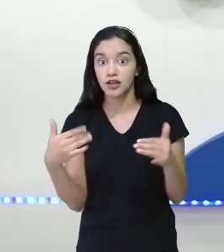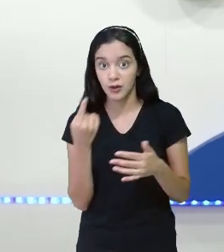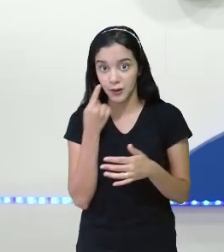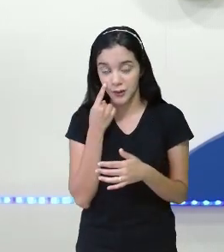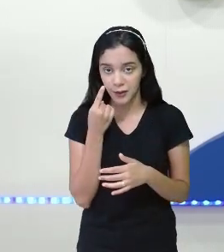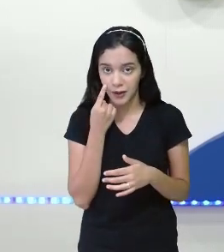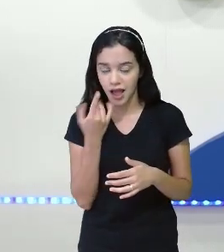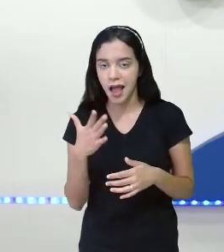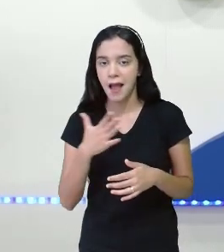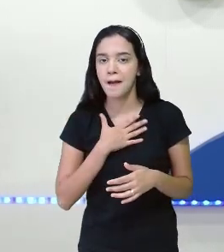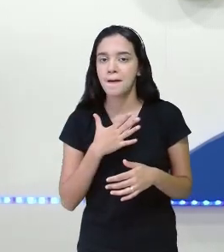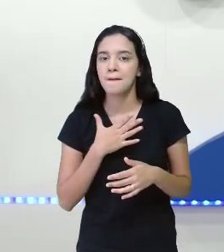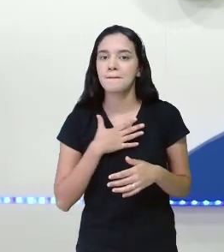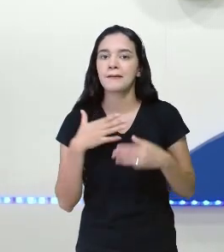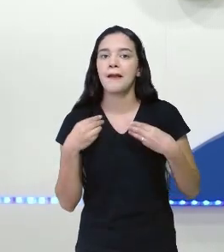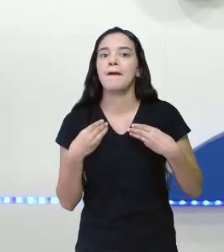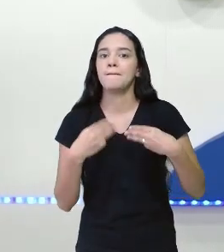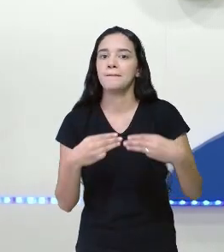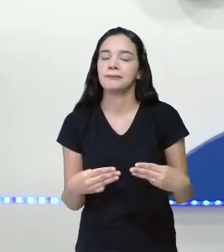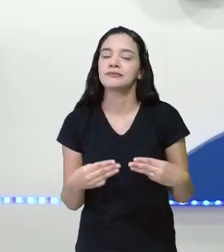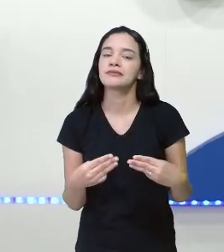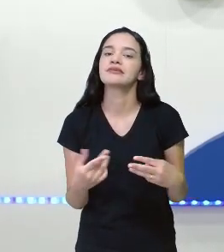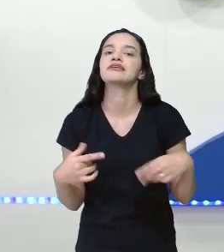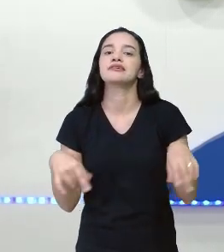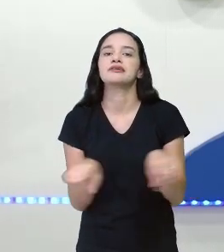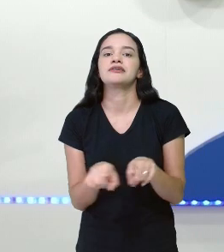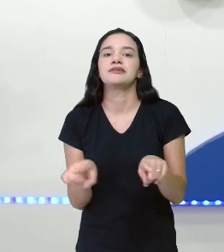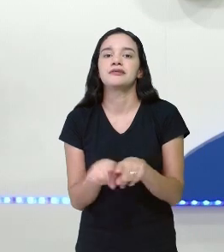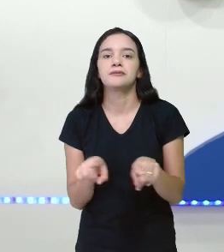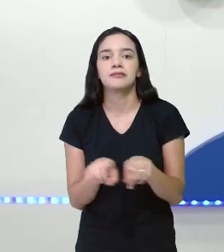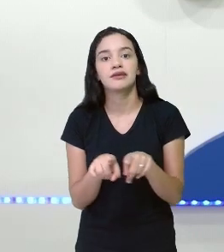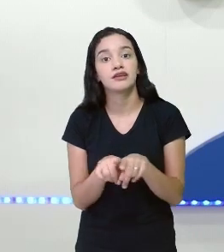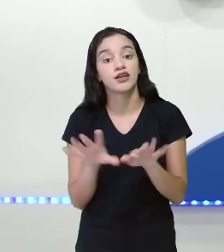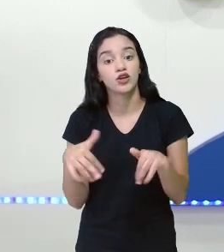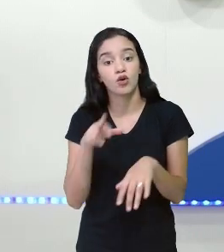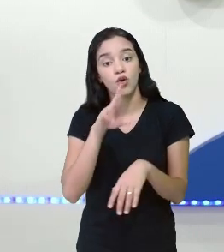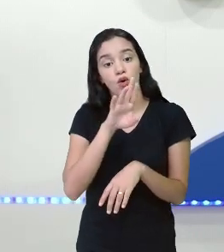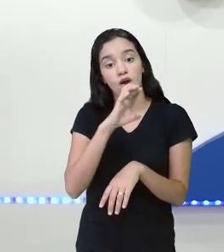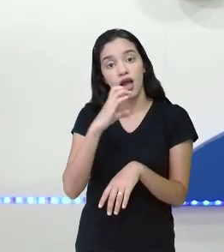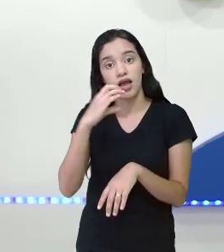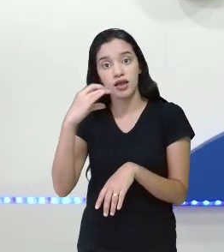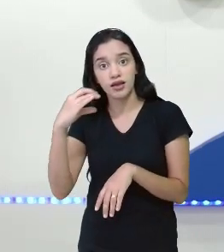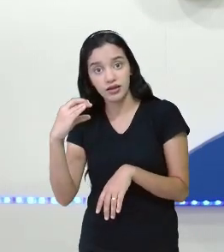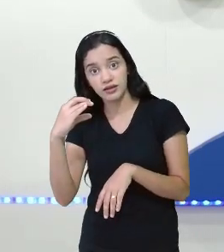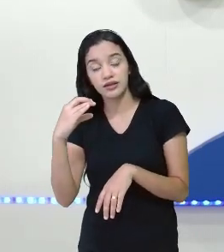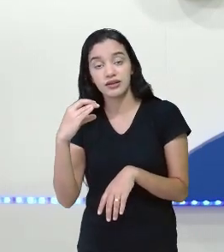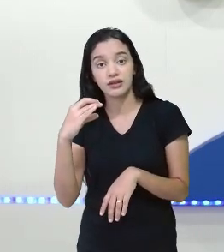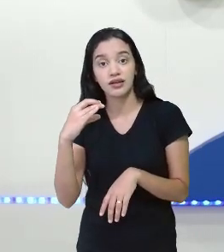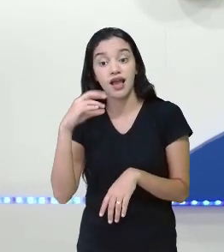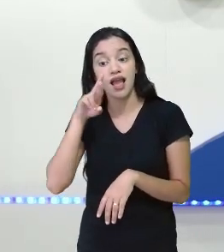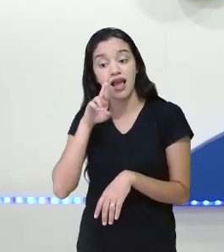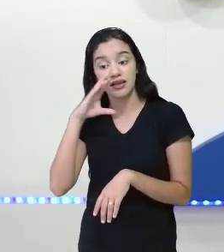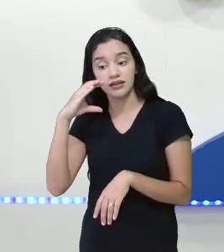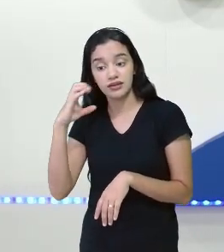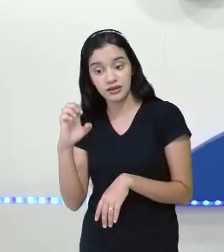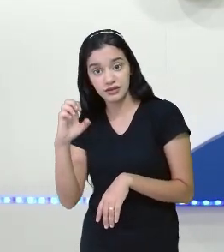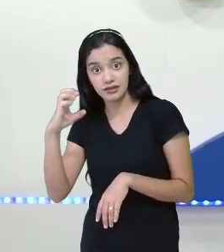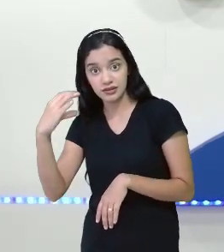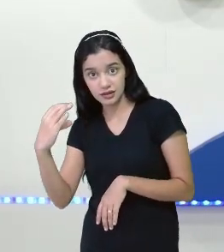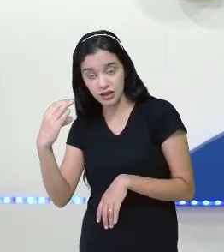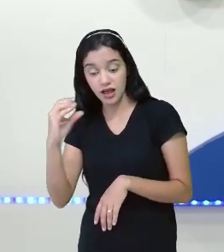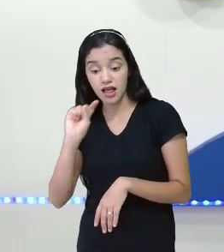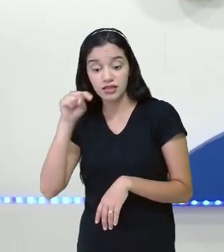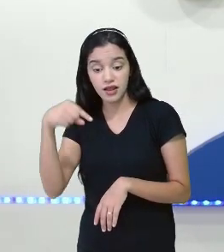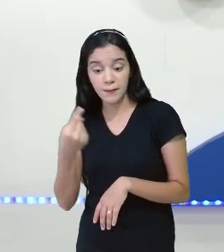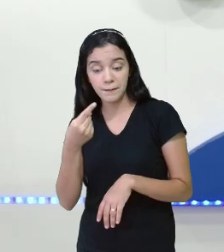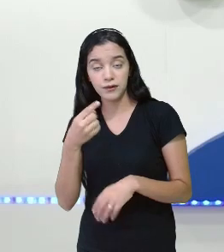colocar a minha matrícula, o REC, não é da cidade do Recife, REC, e depois a